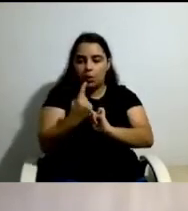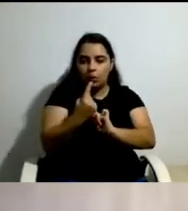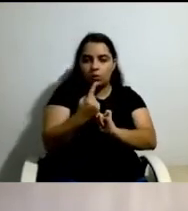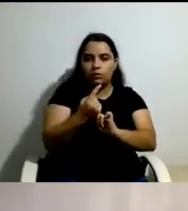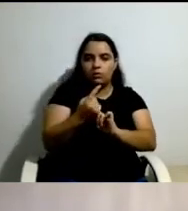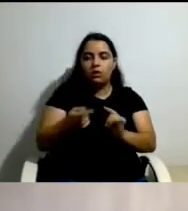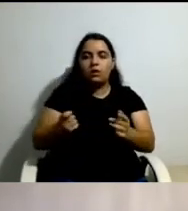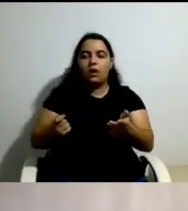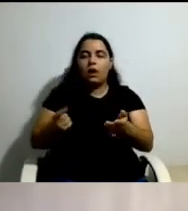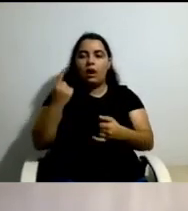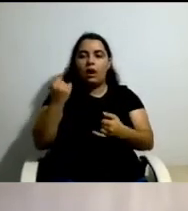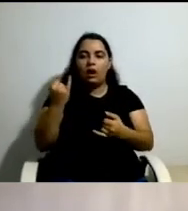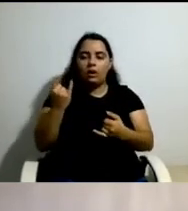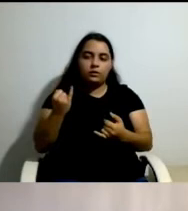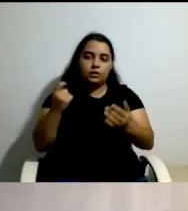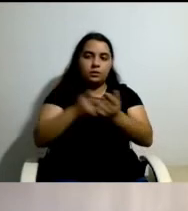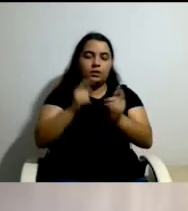um prazo de execução imitável.